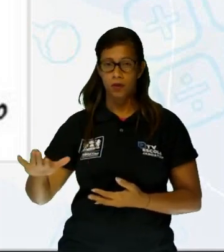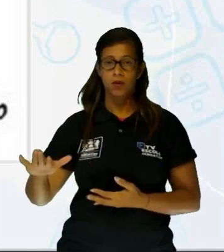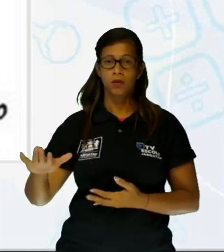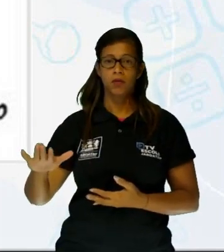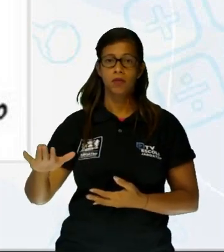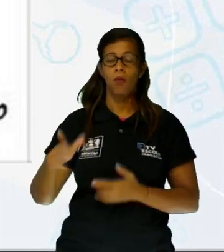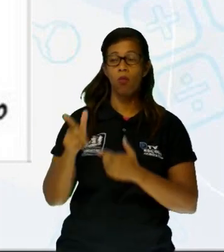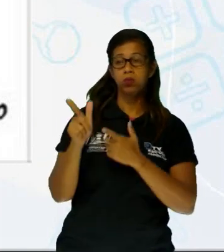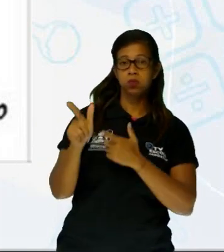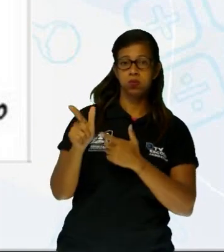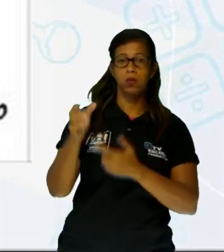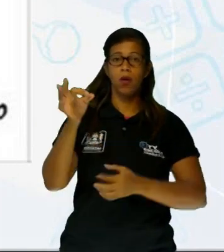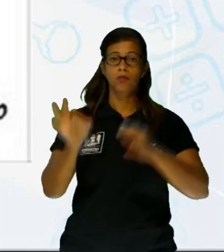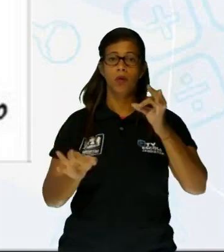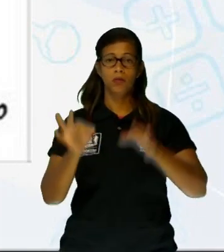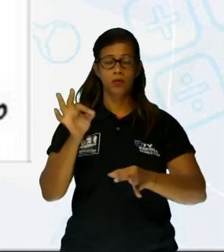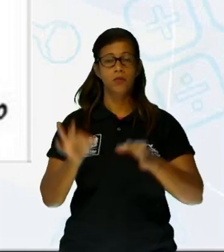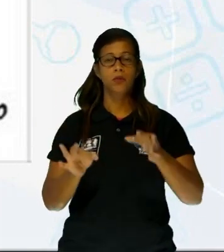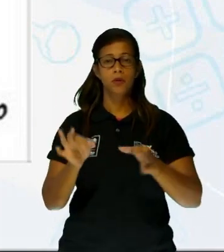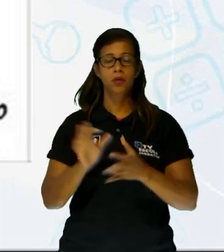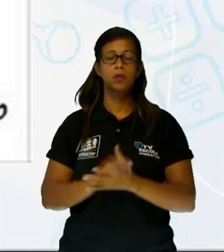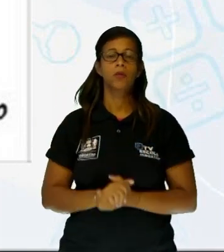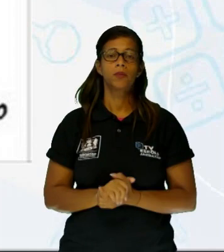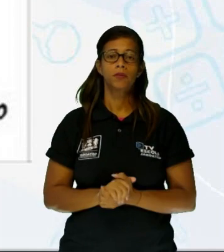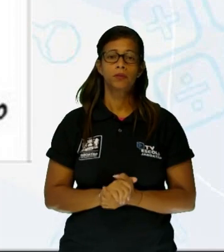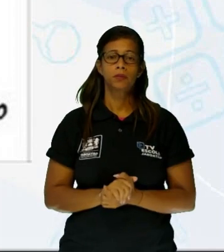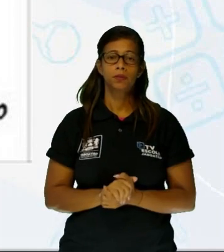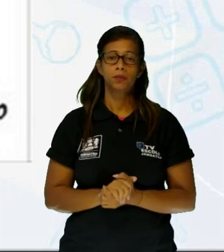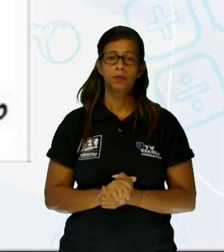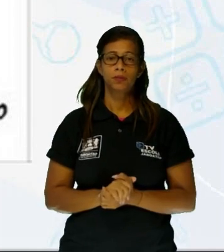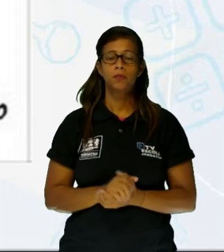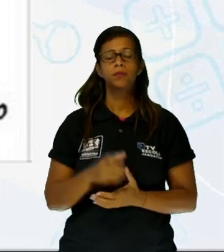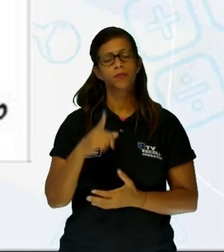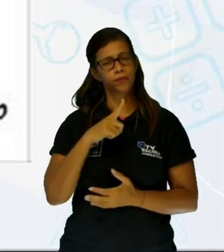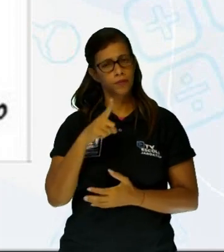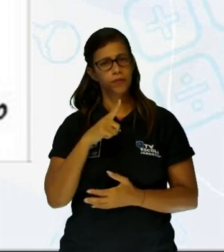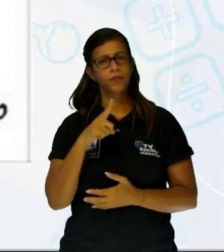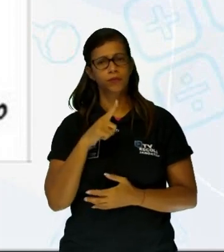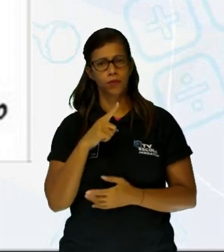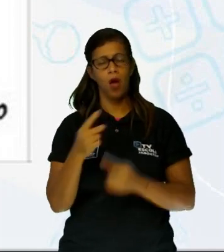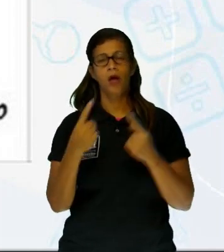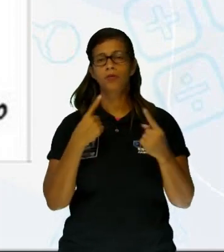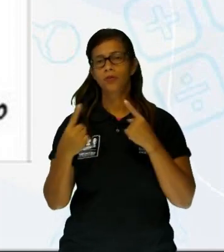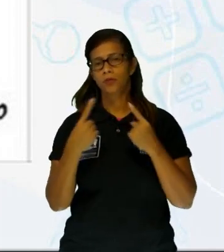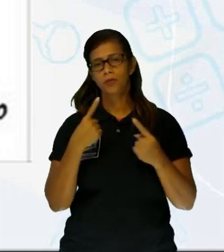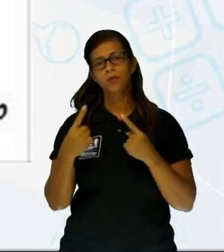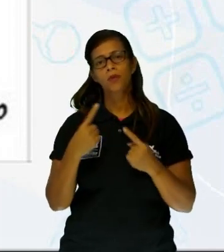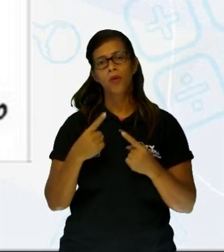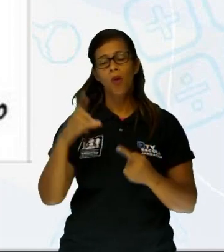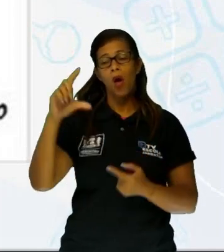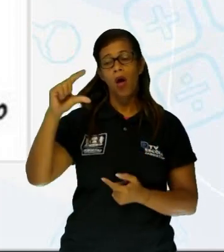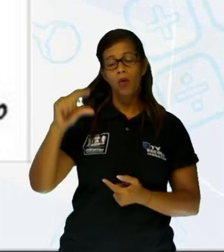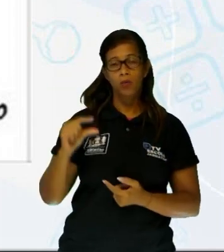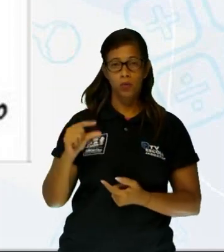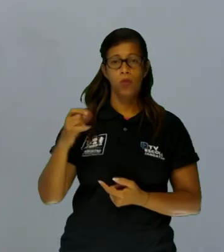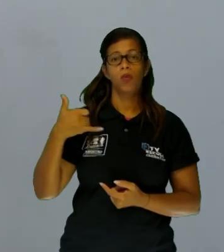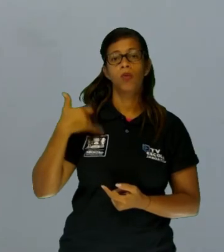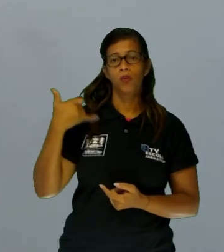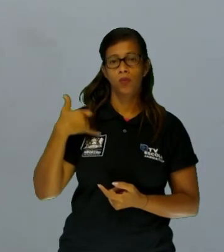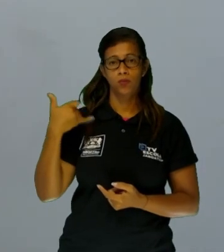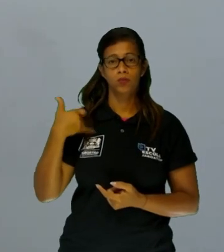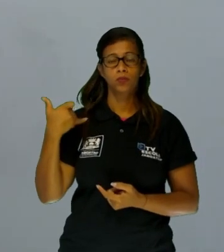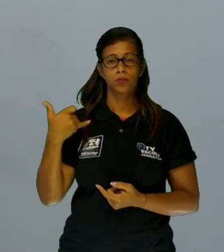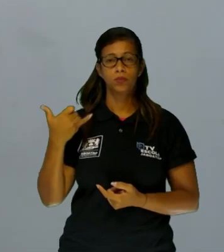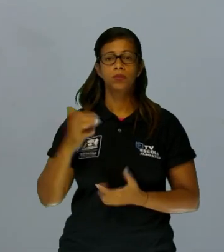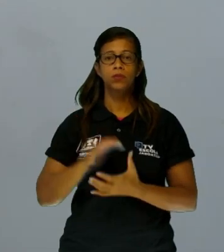ele completa todo o sentido da charge. Já houve, né, uma discussão sobre essa possibilidade de redução da maioridade penal. Ou seja,